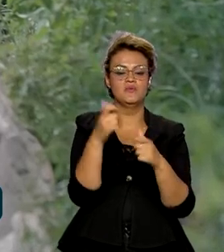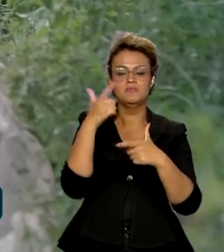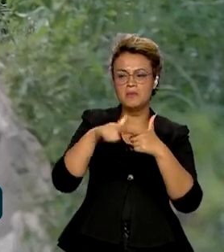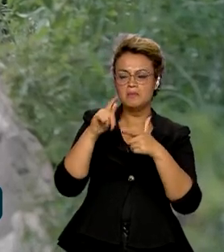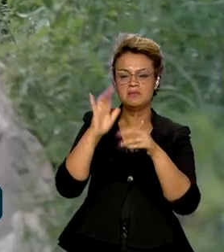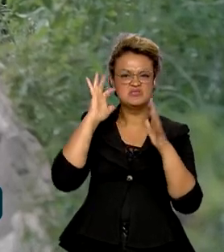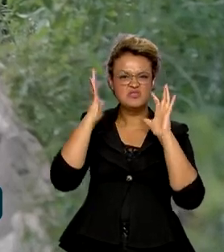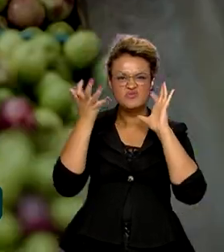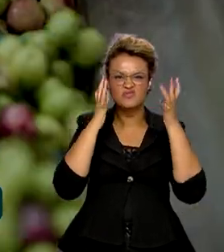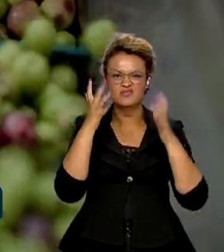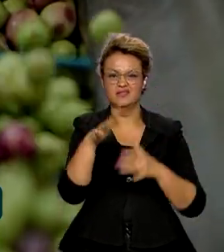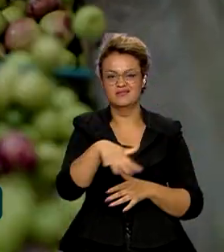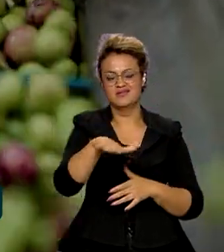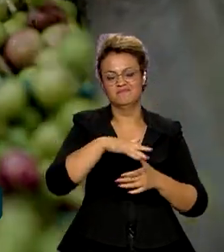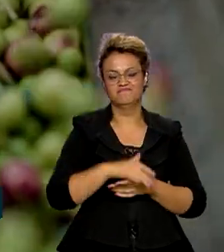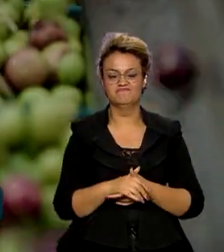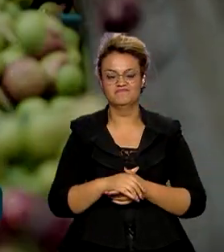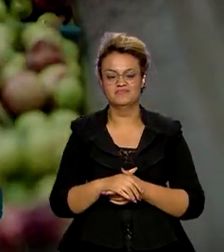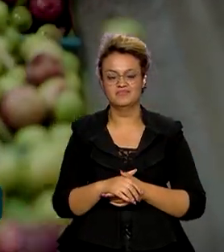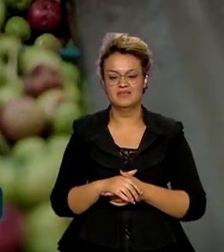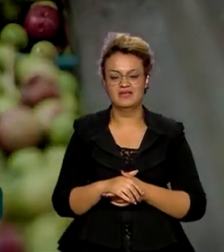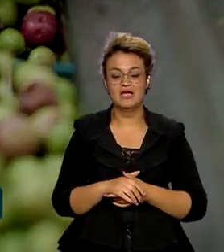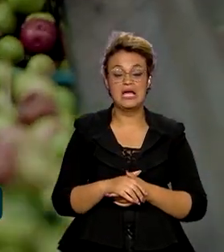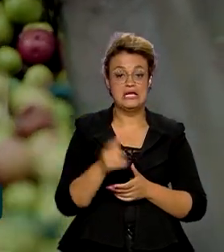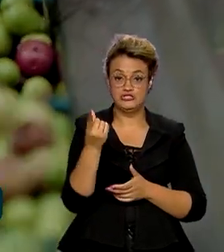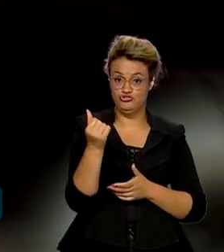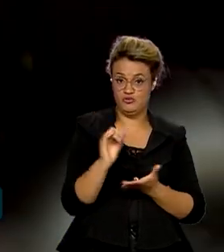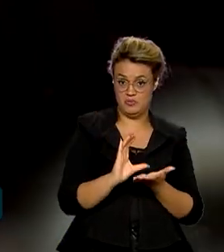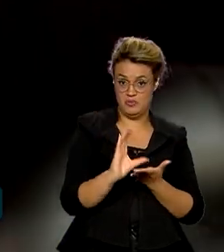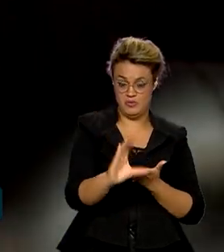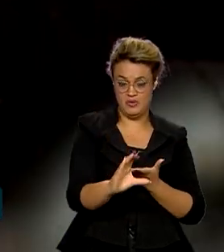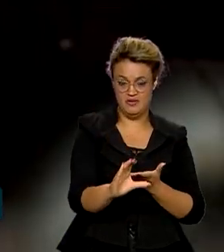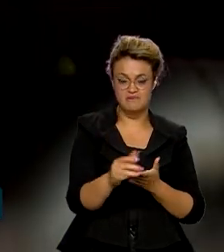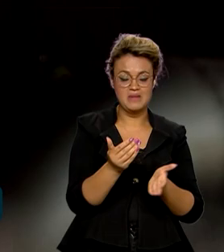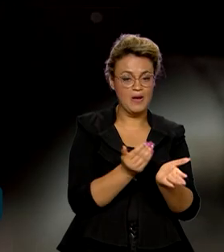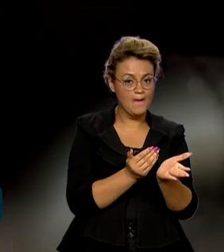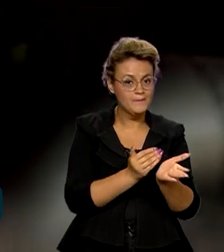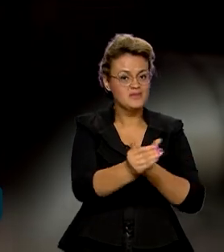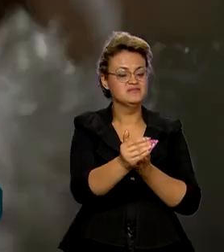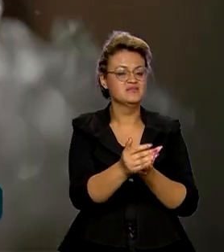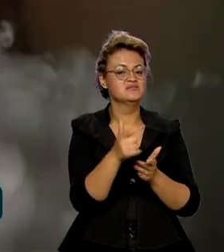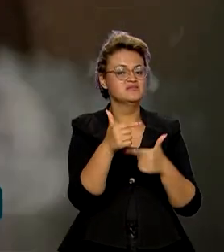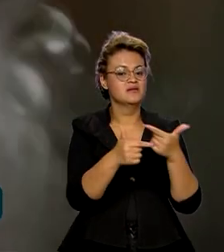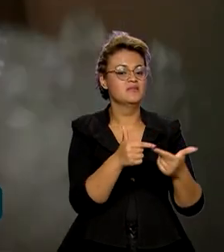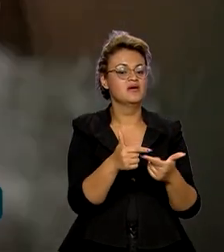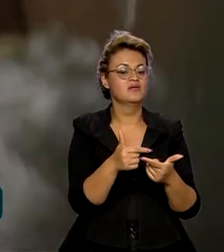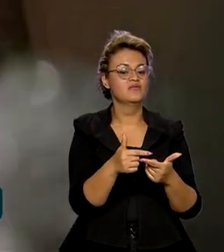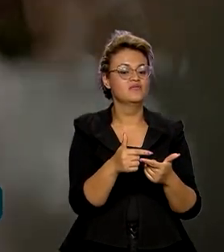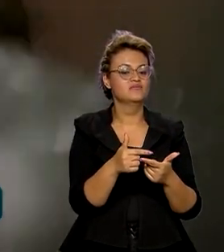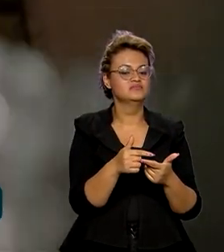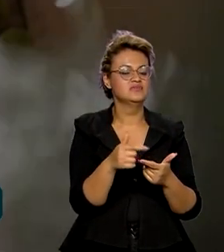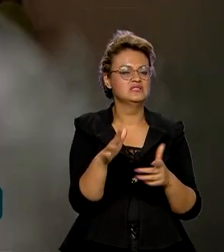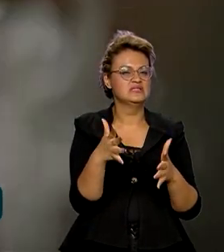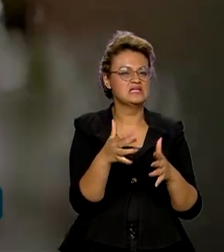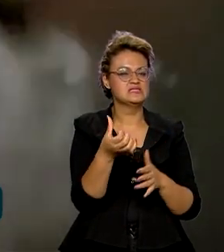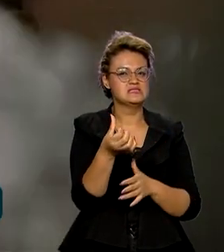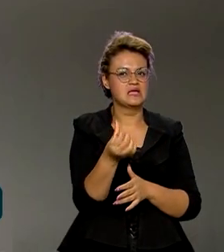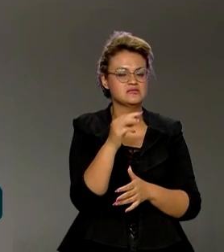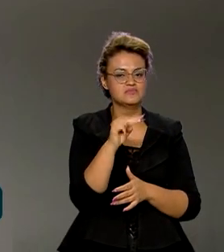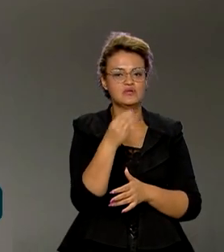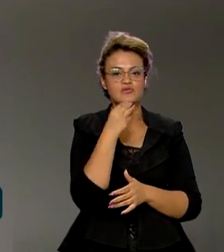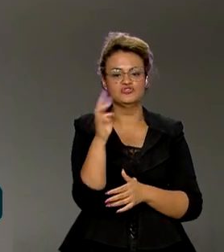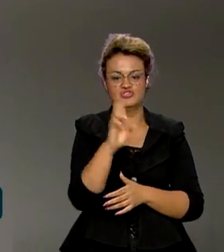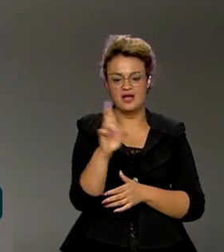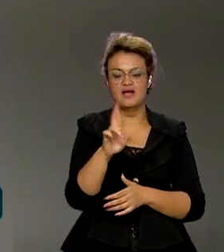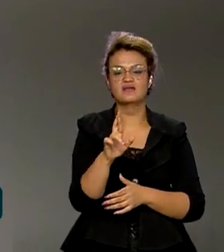problemas do setor. Os primeiros recursos para o pontapé inicial dos trabalhos, da ordem de 6 milhões de reais,